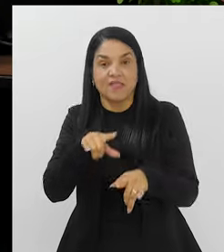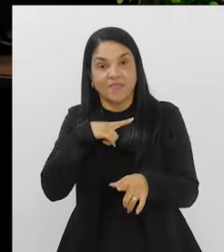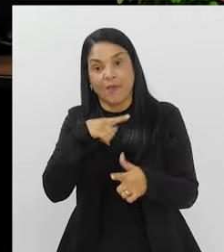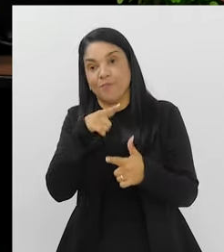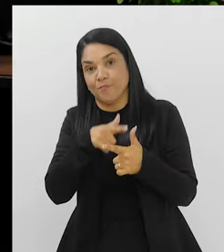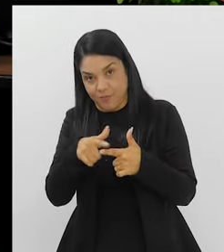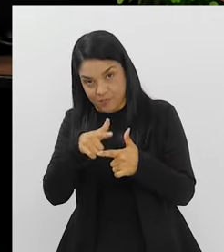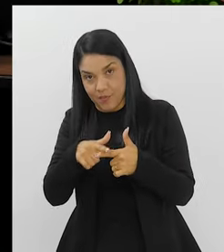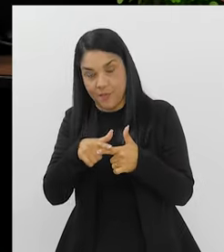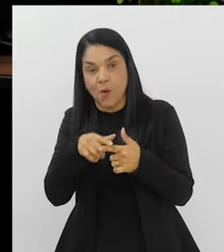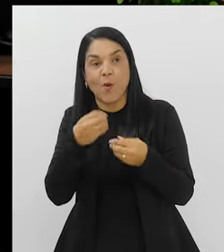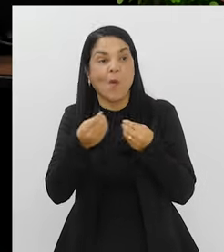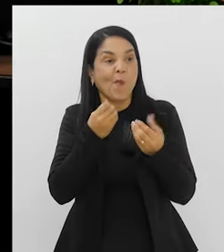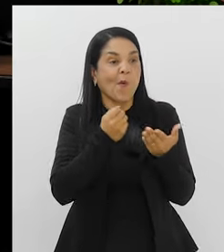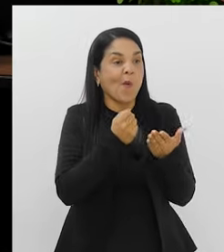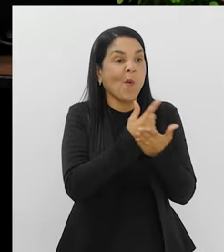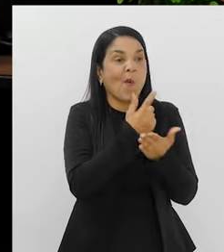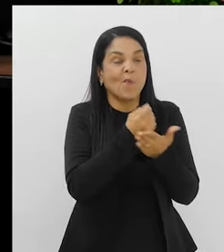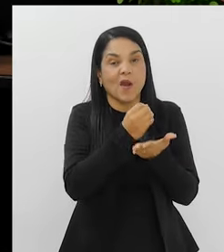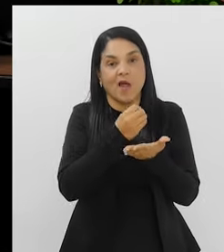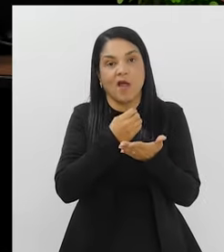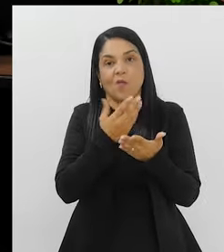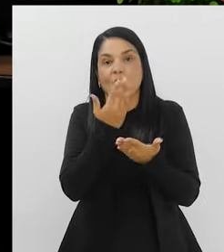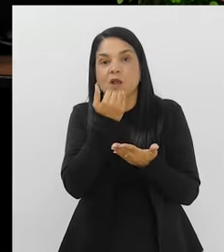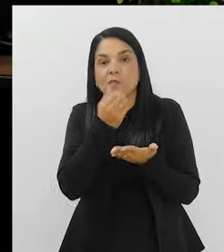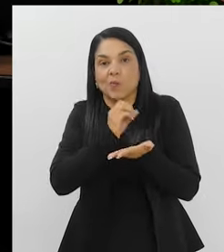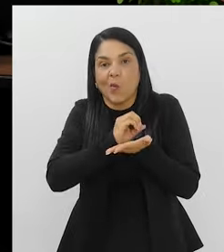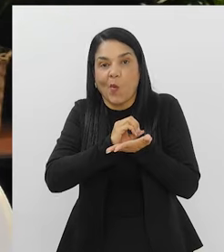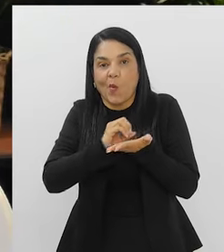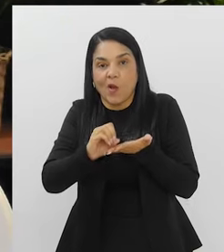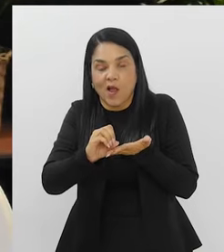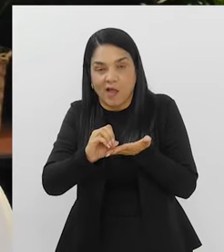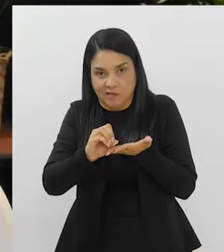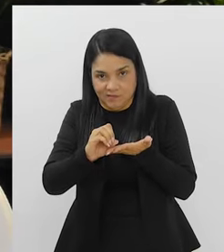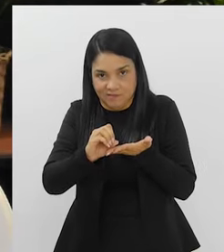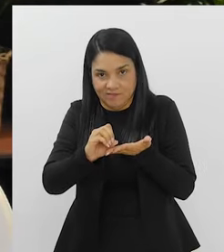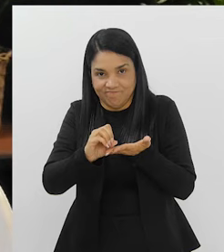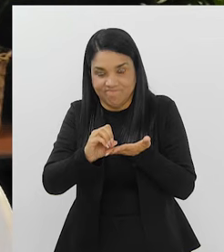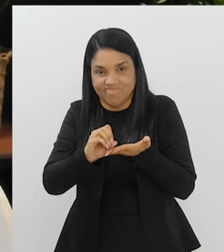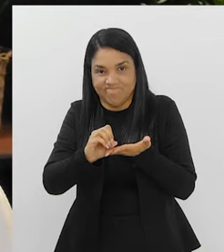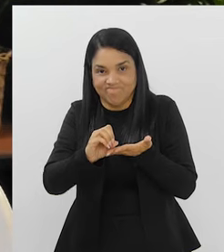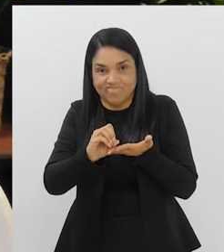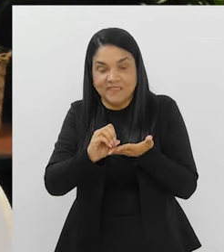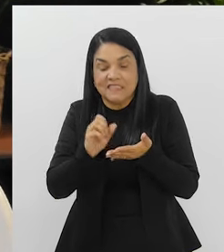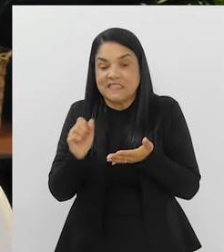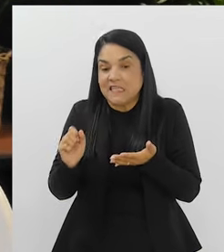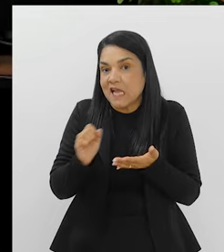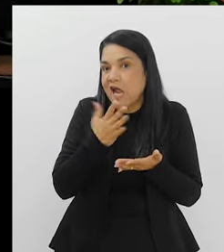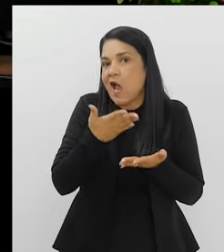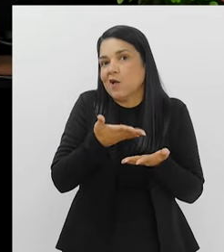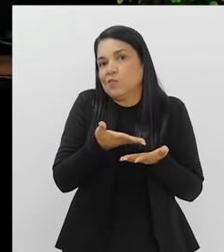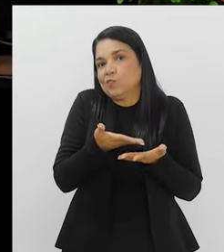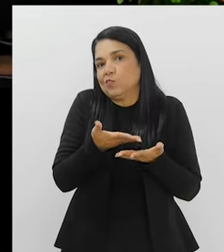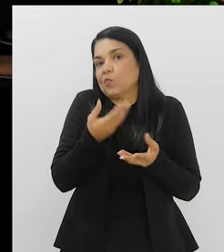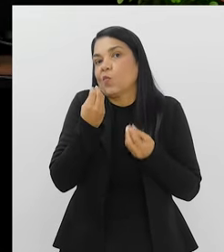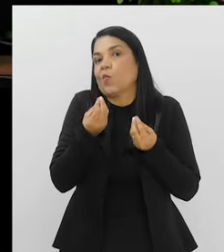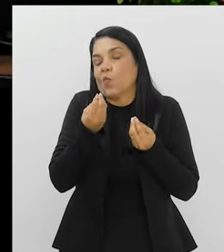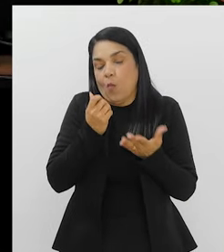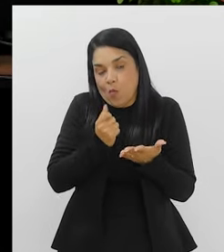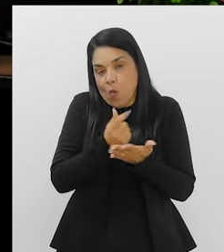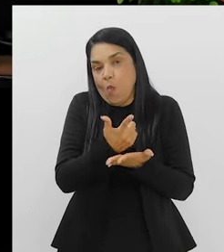problema. Como que eu vou conseguir comprar esse alimento orgânico, né? Com mais frequência, se ele é tão caro?